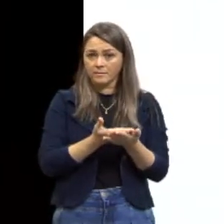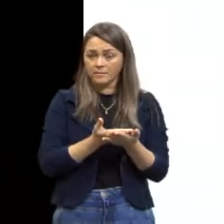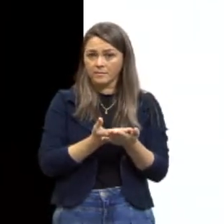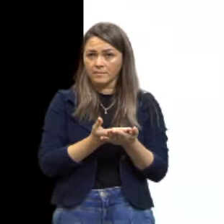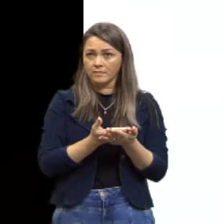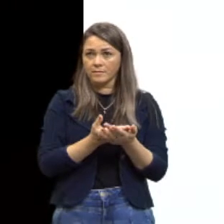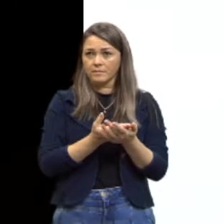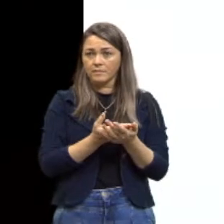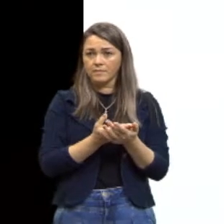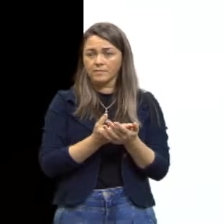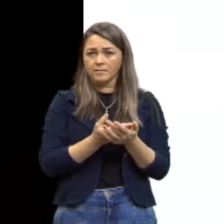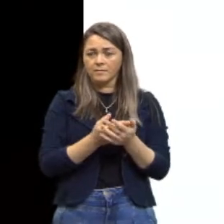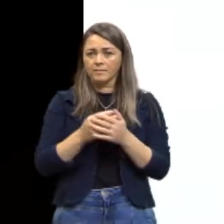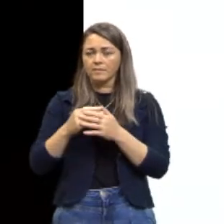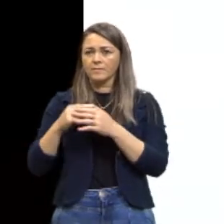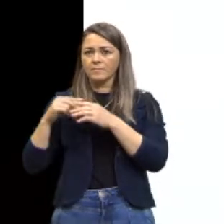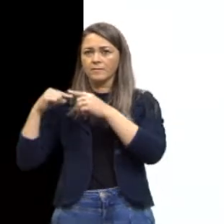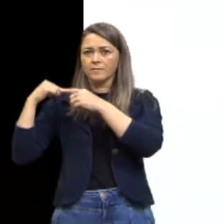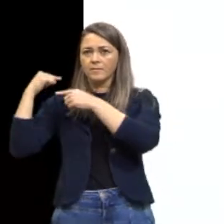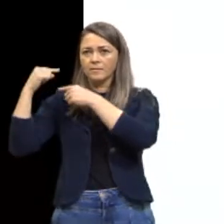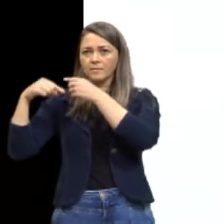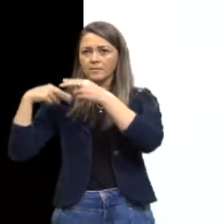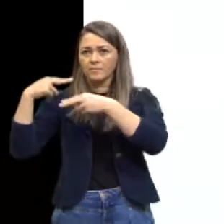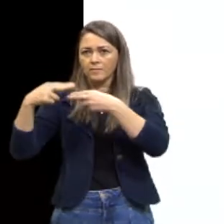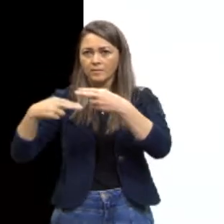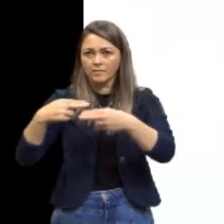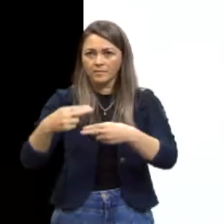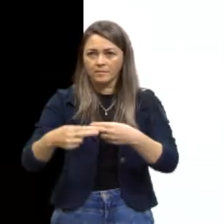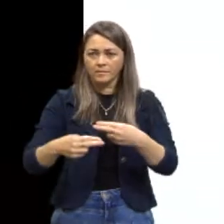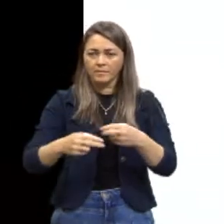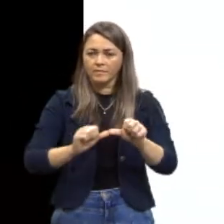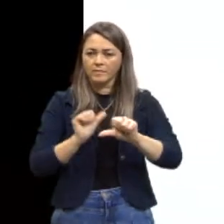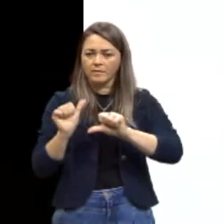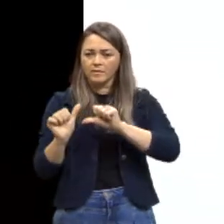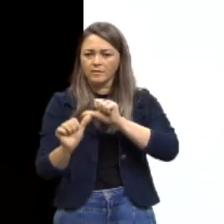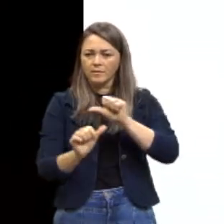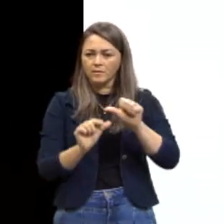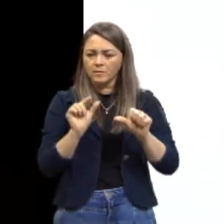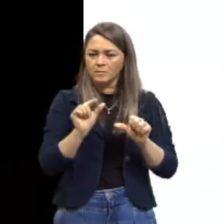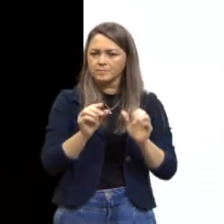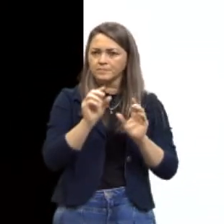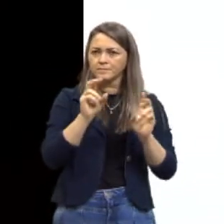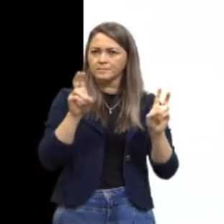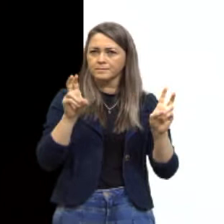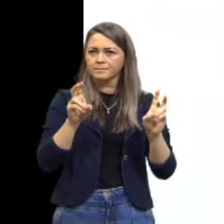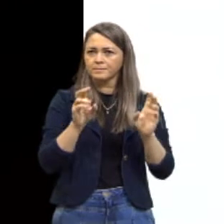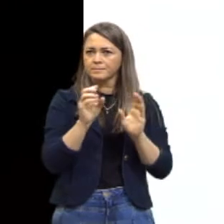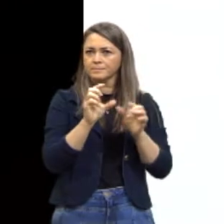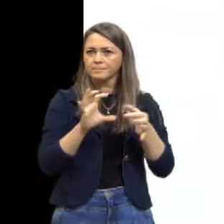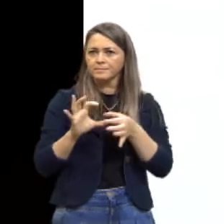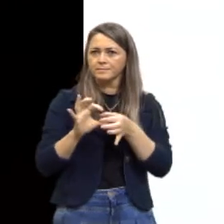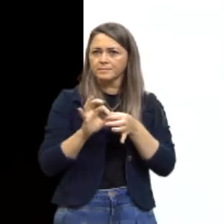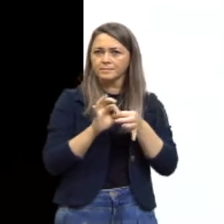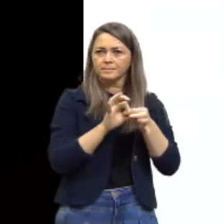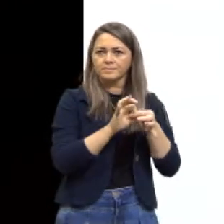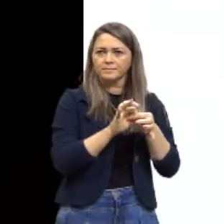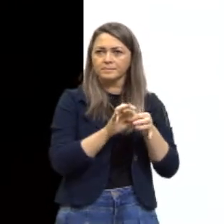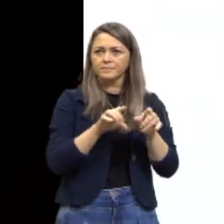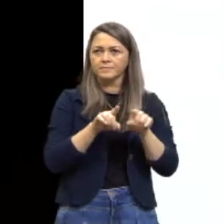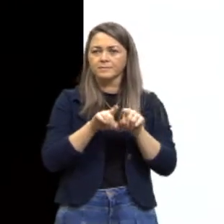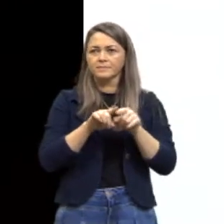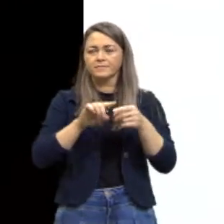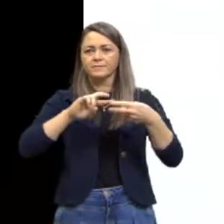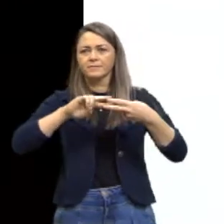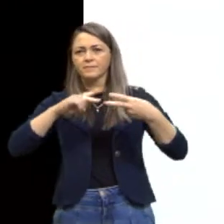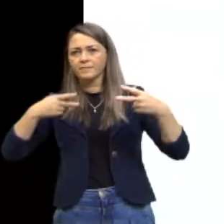sobre hereditariedade e agora a gente vai mudar um pouco esse nosso contexto aí. Mas ainda falando de DNA,